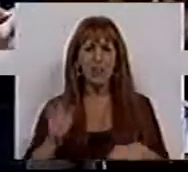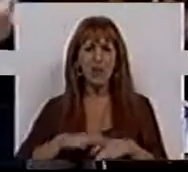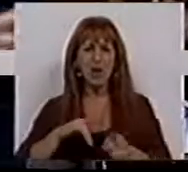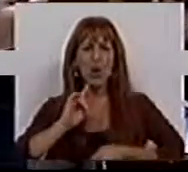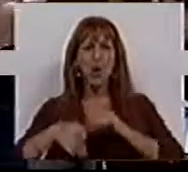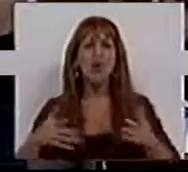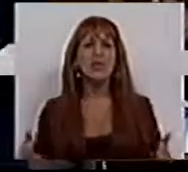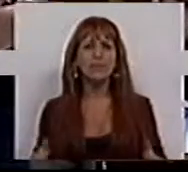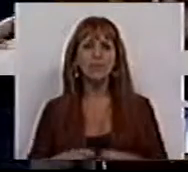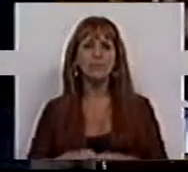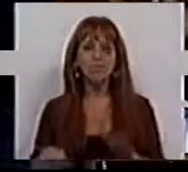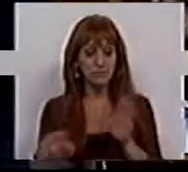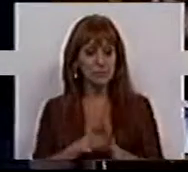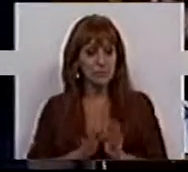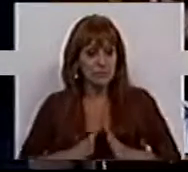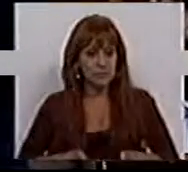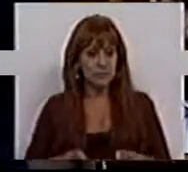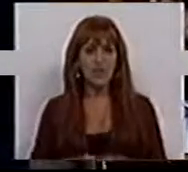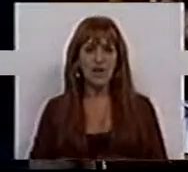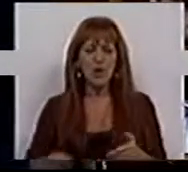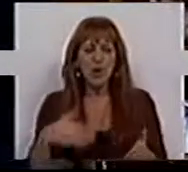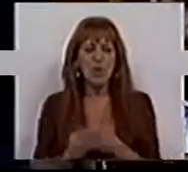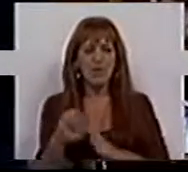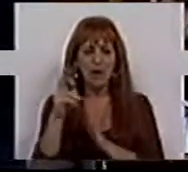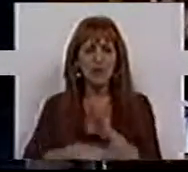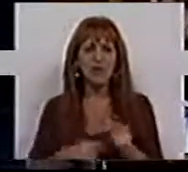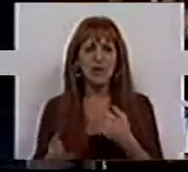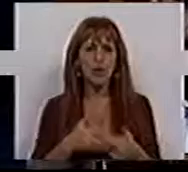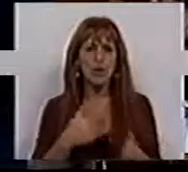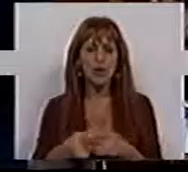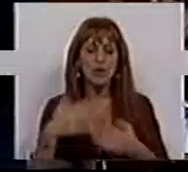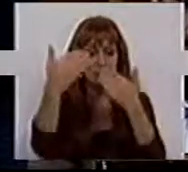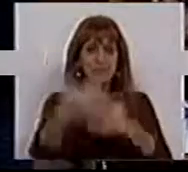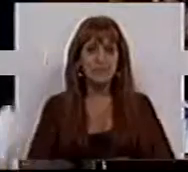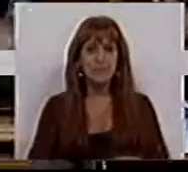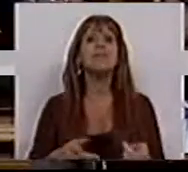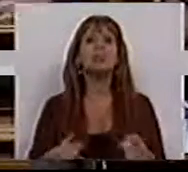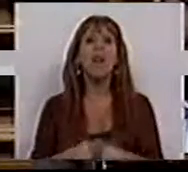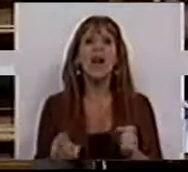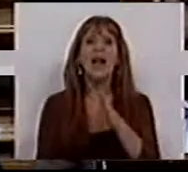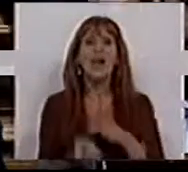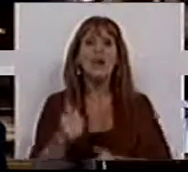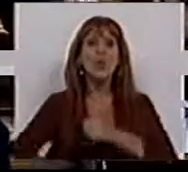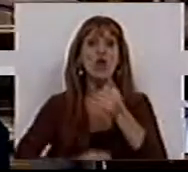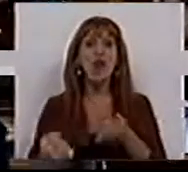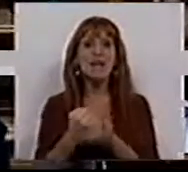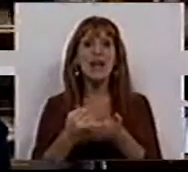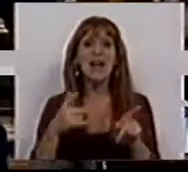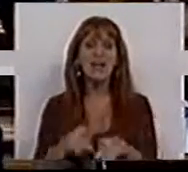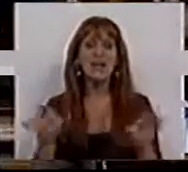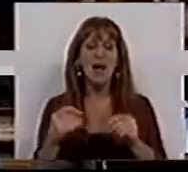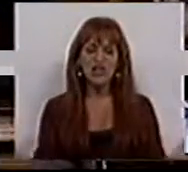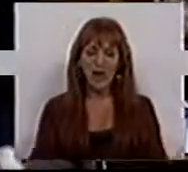relativamente àquilo que a legislação deveria ser. Não serve para regular, não serve para restringir, serve para criar um melhor mercado,